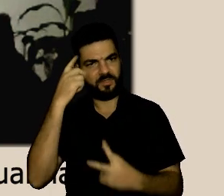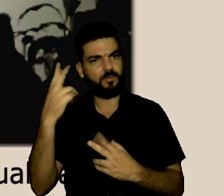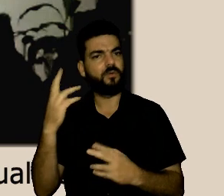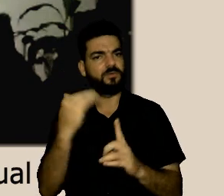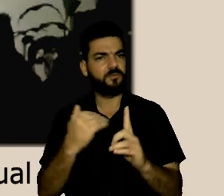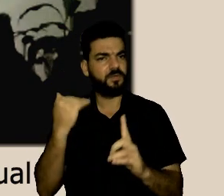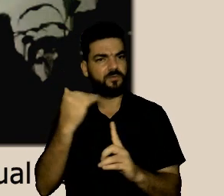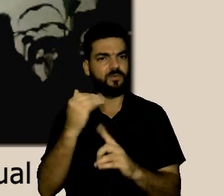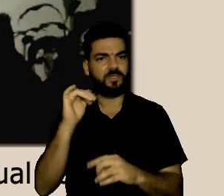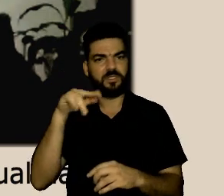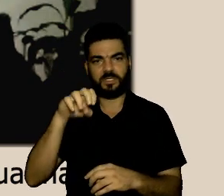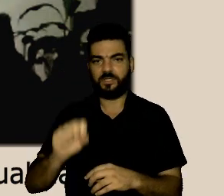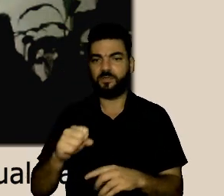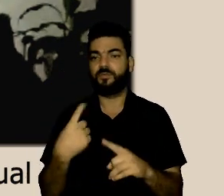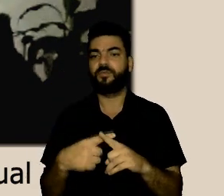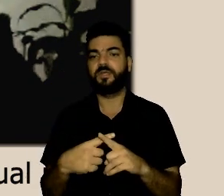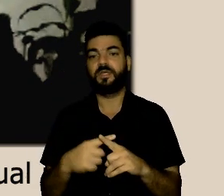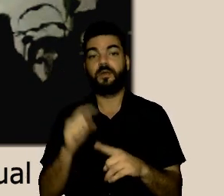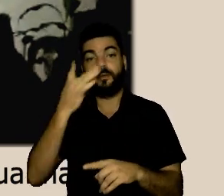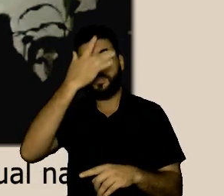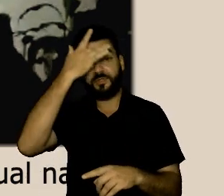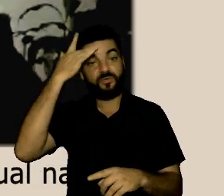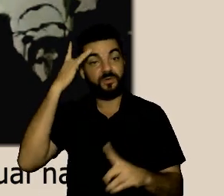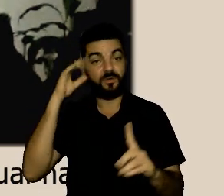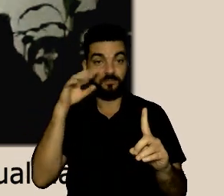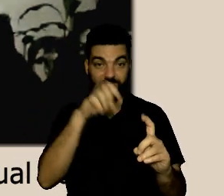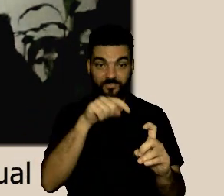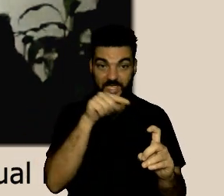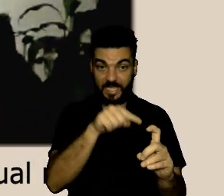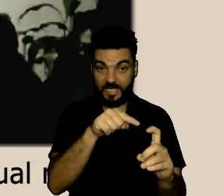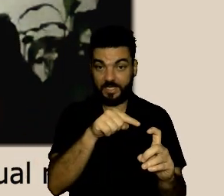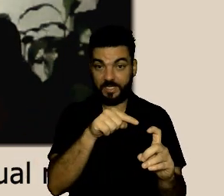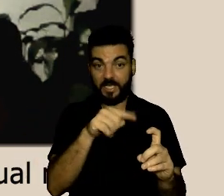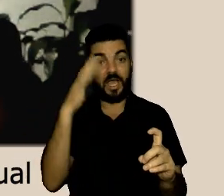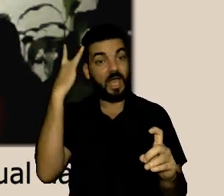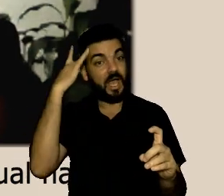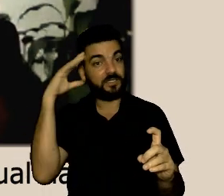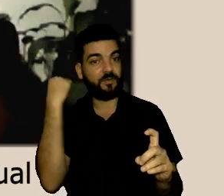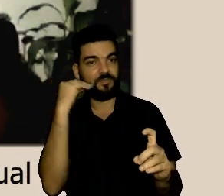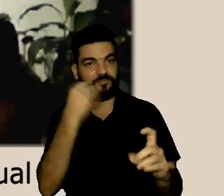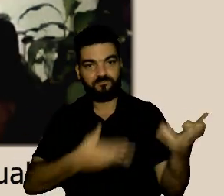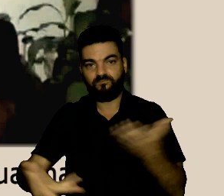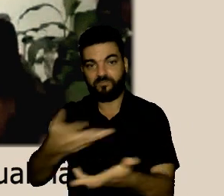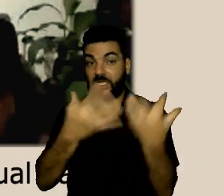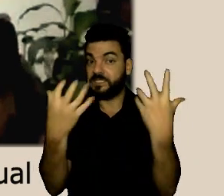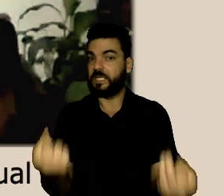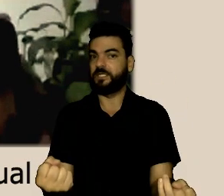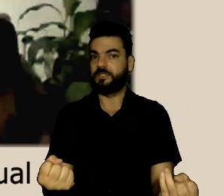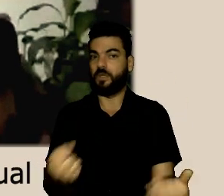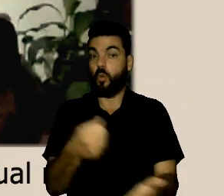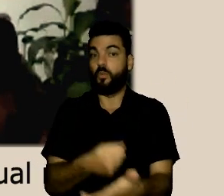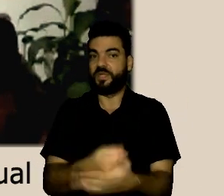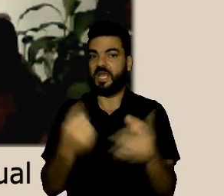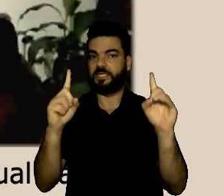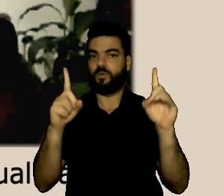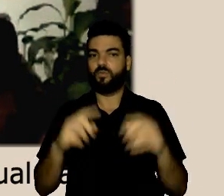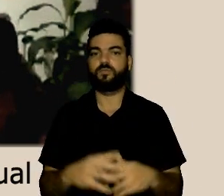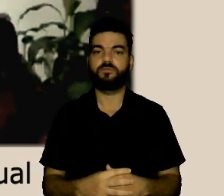fala quando eu comentei da Lumena ela diz assim concordo com a desembargadora Inês desde que a pessoa assediada